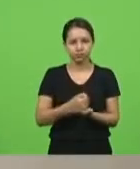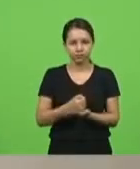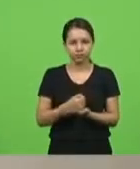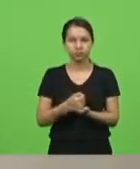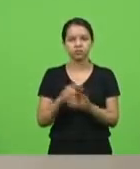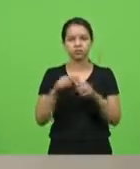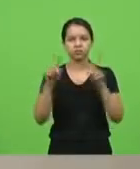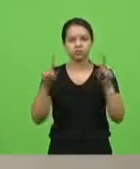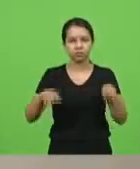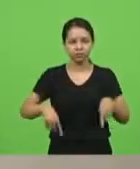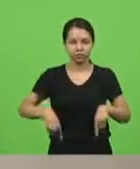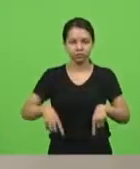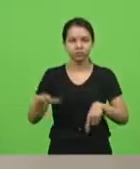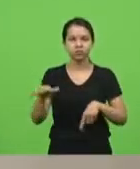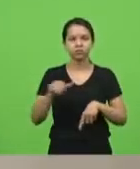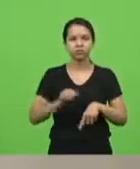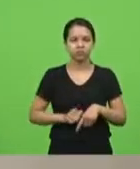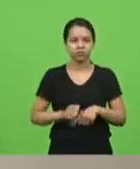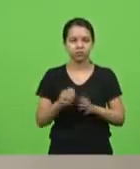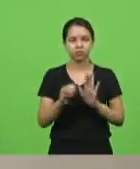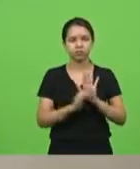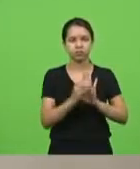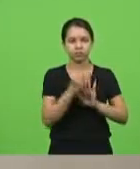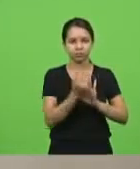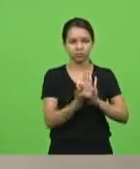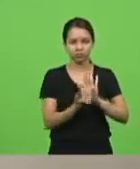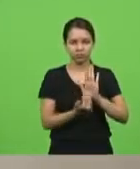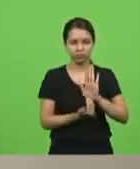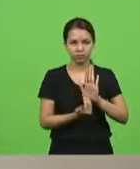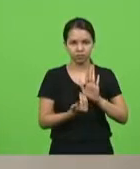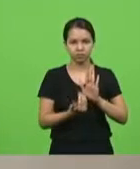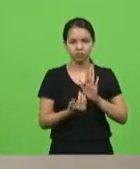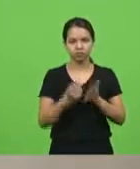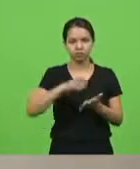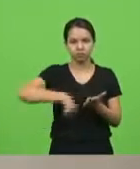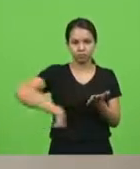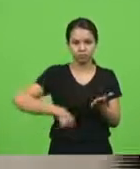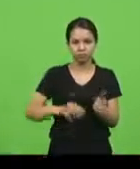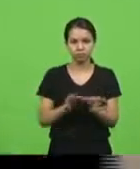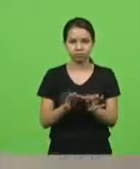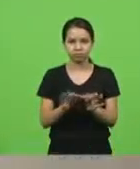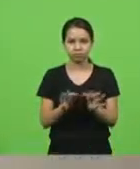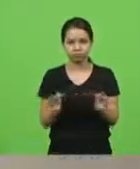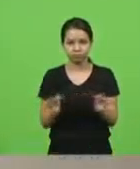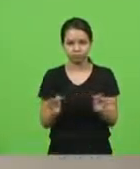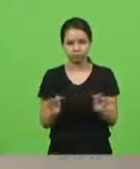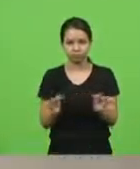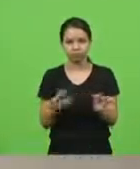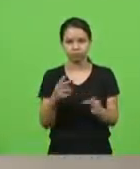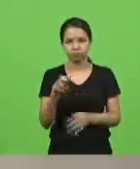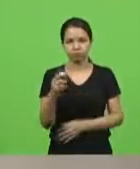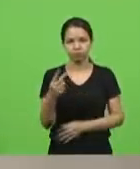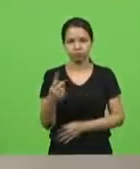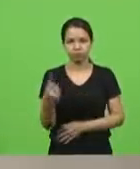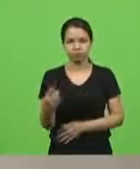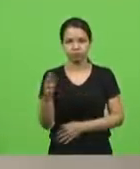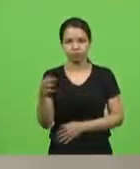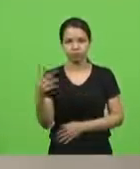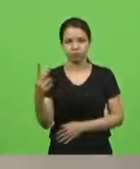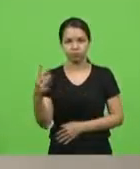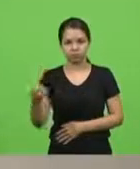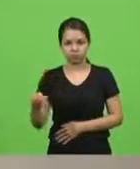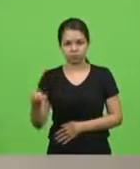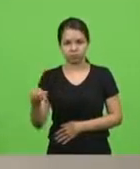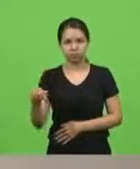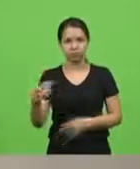com fundamento no edital de processo seletivo simplificado número 51-2017. Em discussão, não havendo